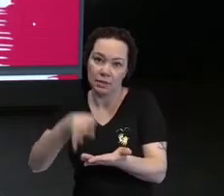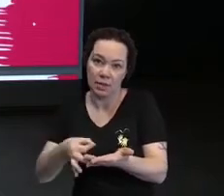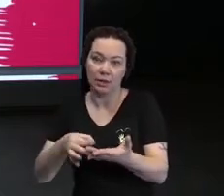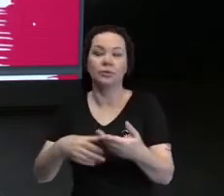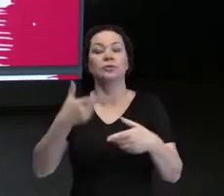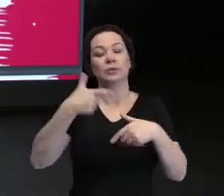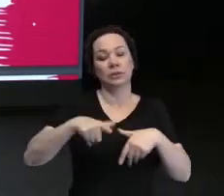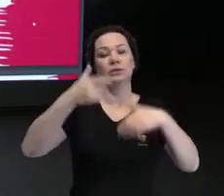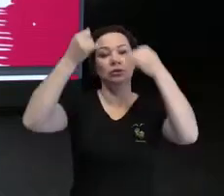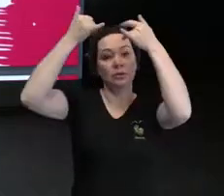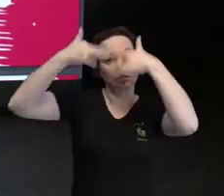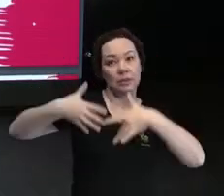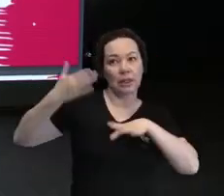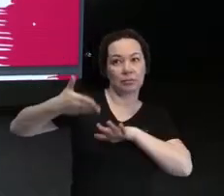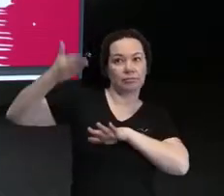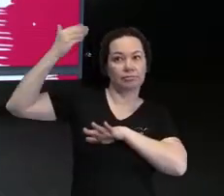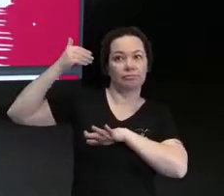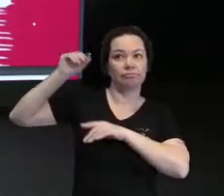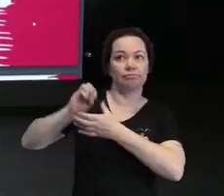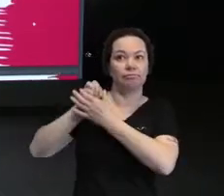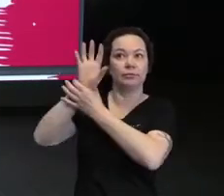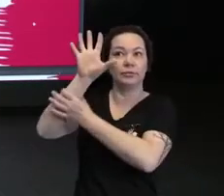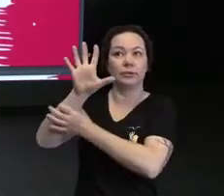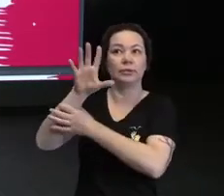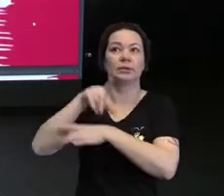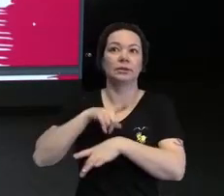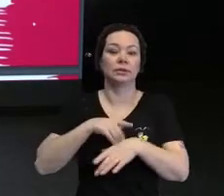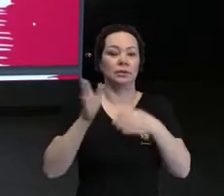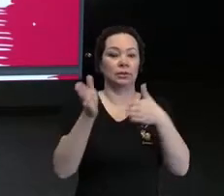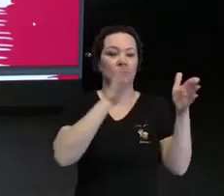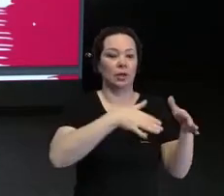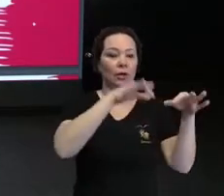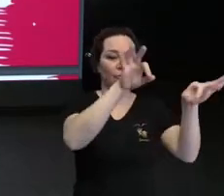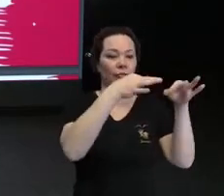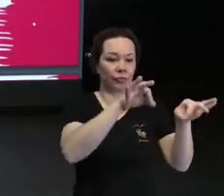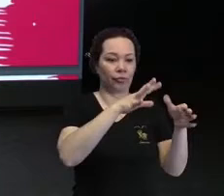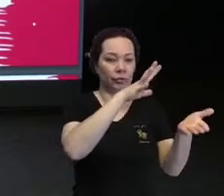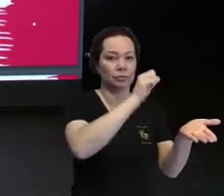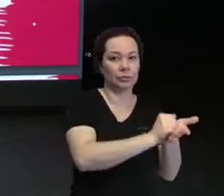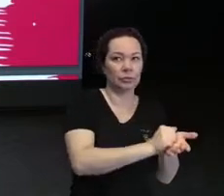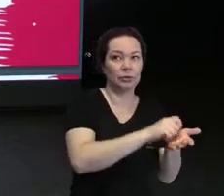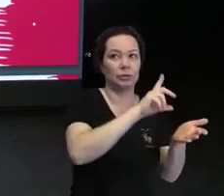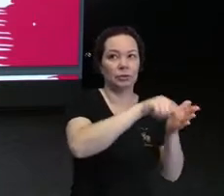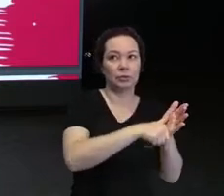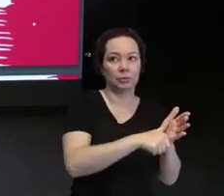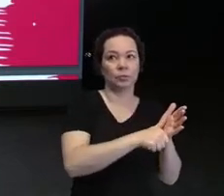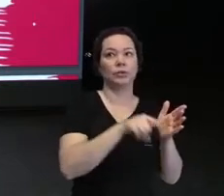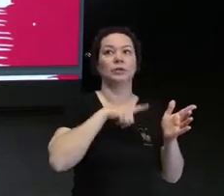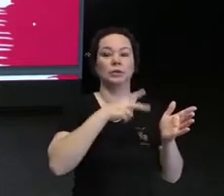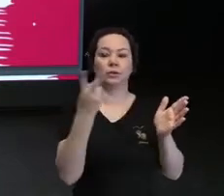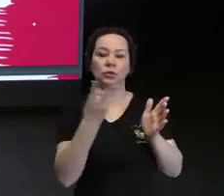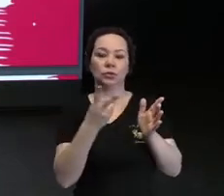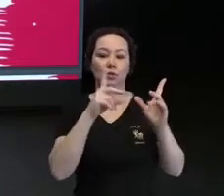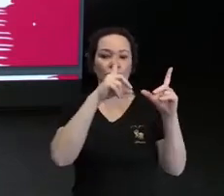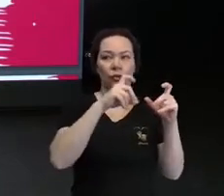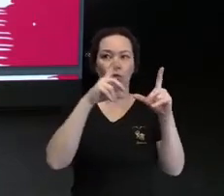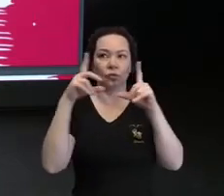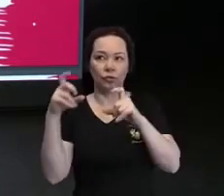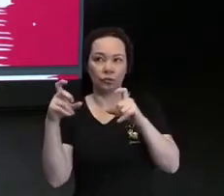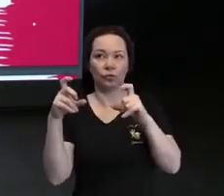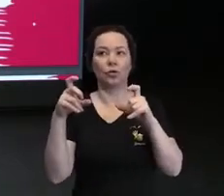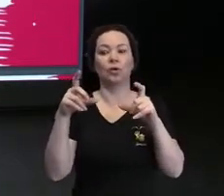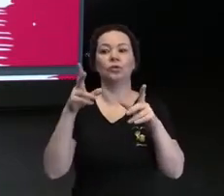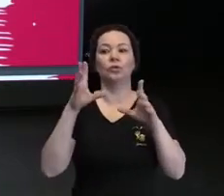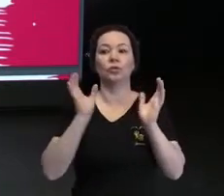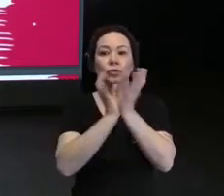folha, novamente, da ficha de cadastro, e depois, na segunda metade, do meu lado esquerdo, eu tenho duas fotografias com grupos